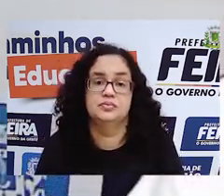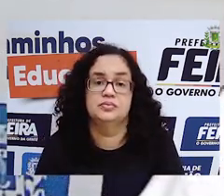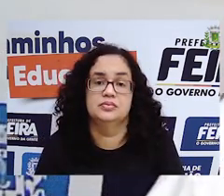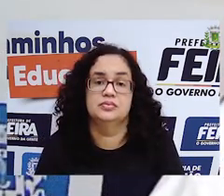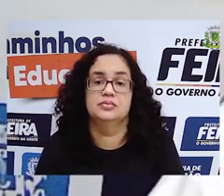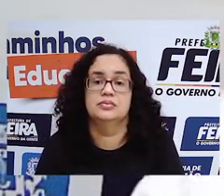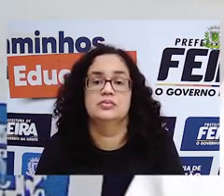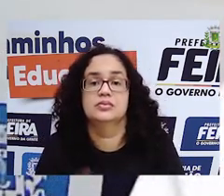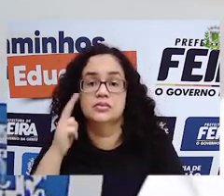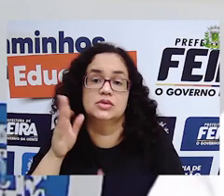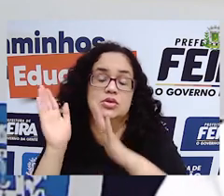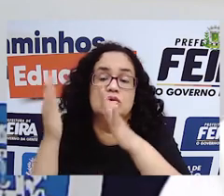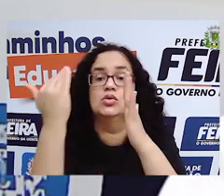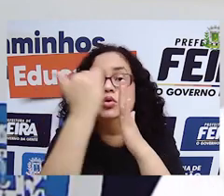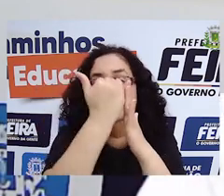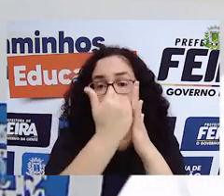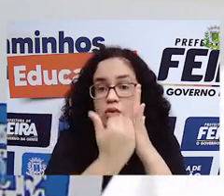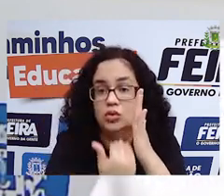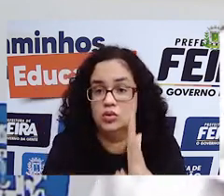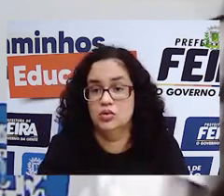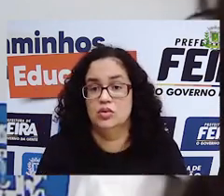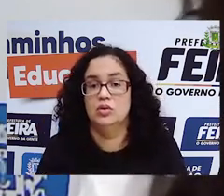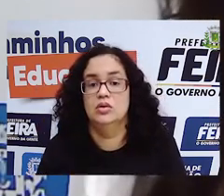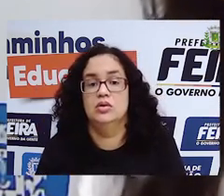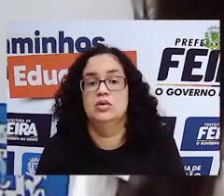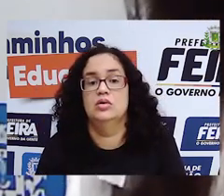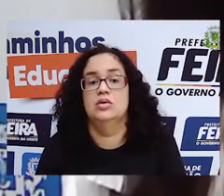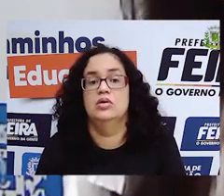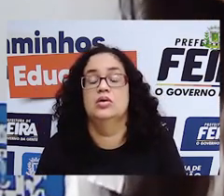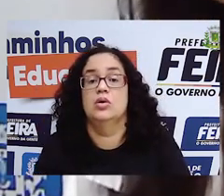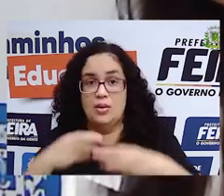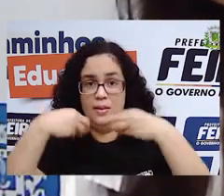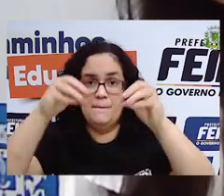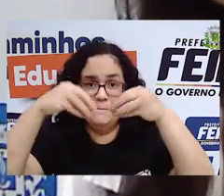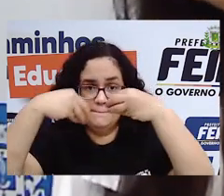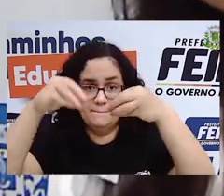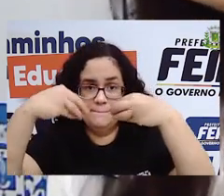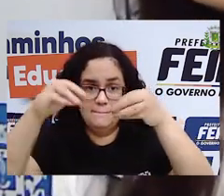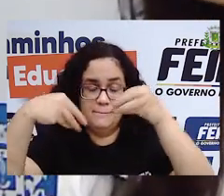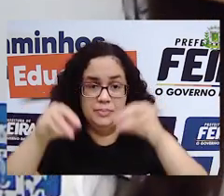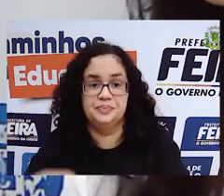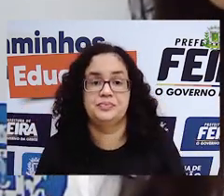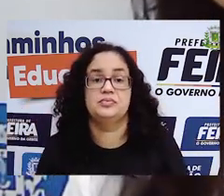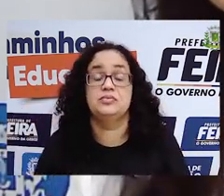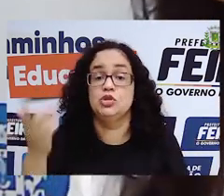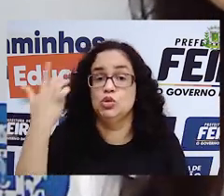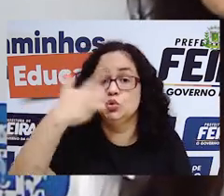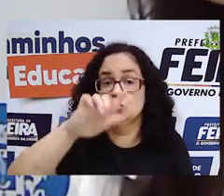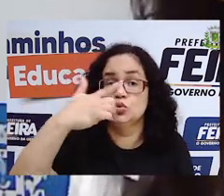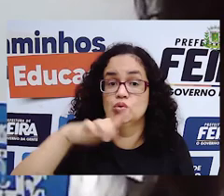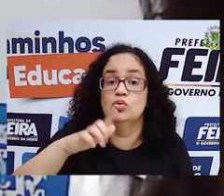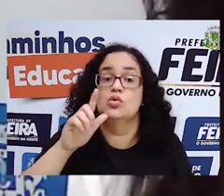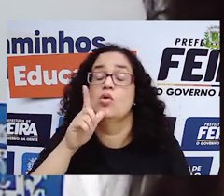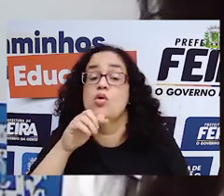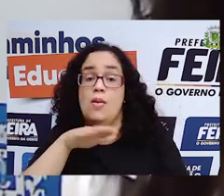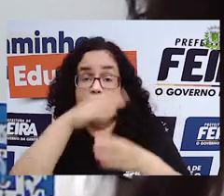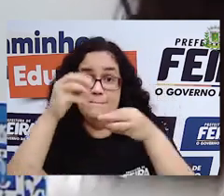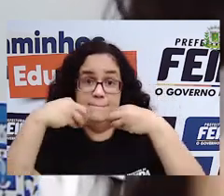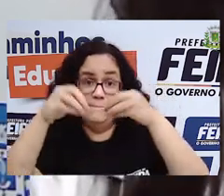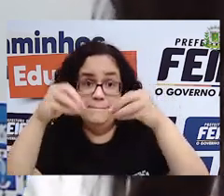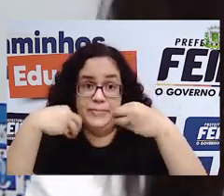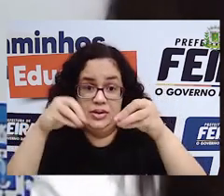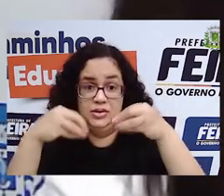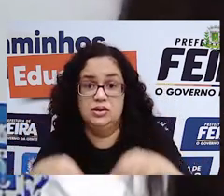Pela ordem ali, agora é o plástico. Então, novamente, vou colocar o plástico, ó.